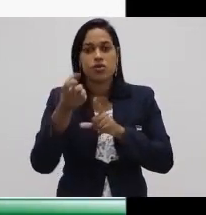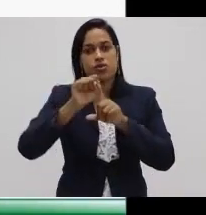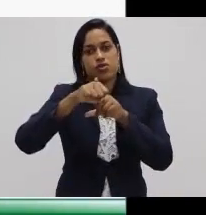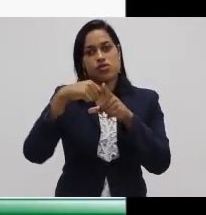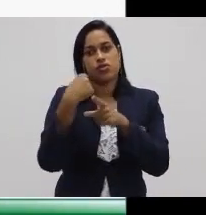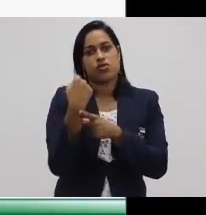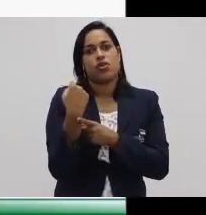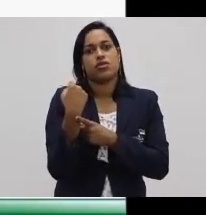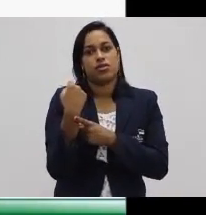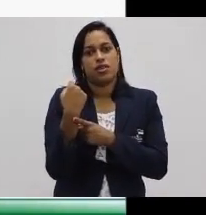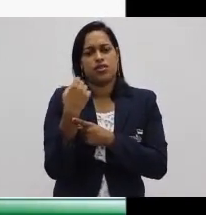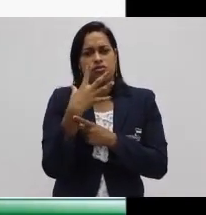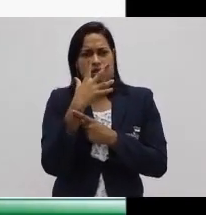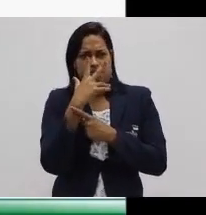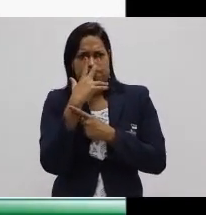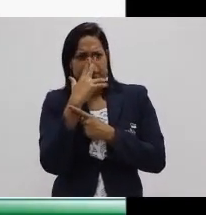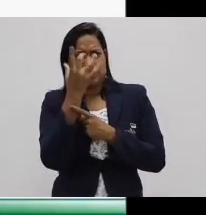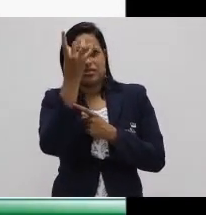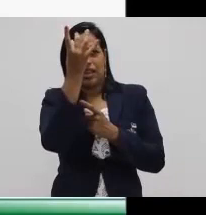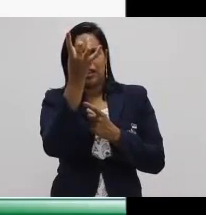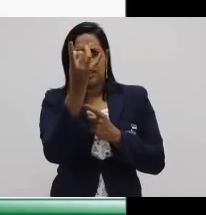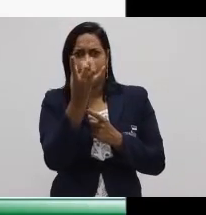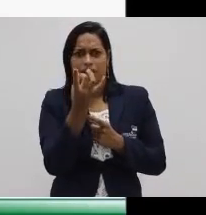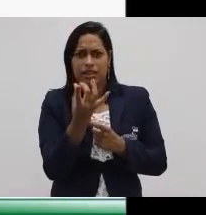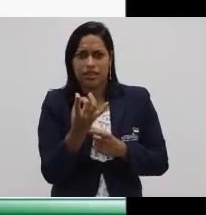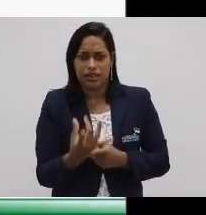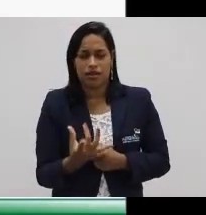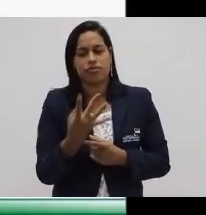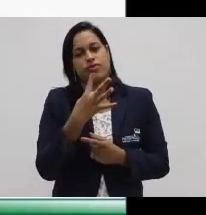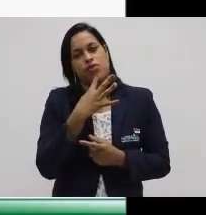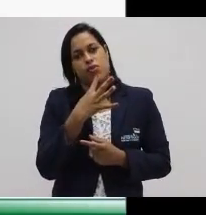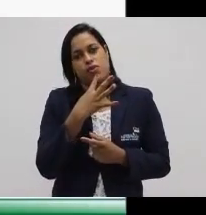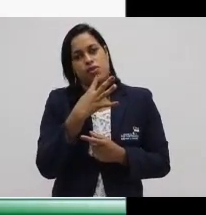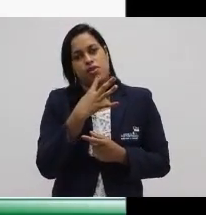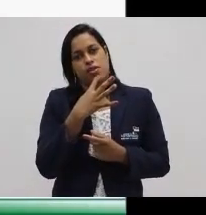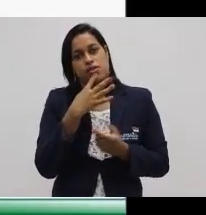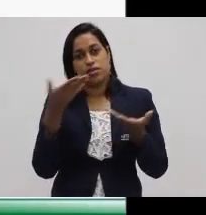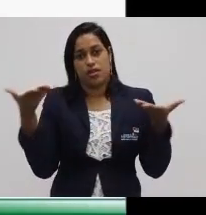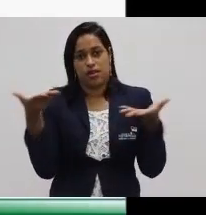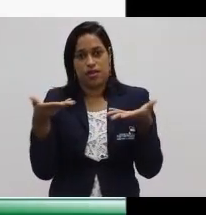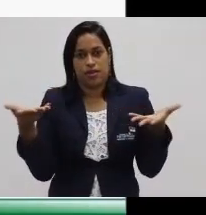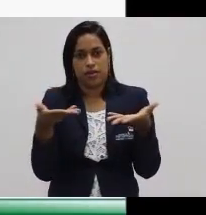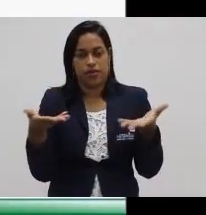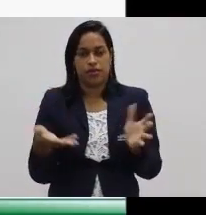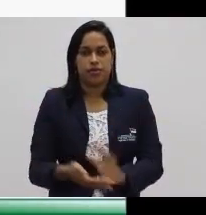Parece muita coisa, mas a gente vai conhecer passo a passo cada um deles a partir de agora.